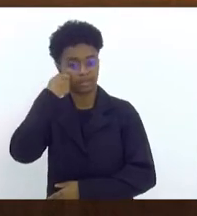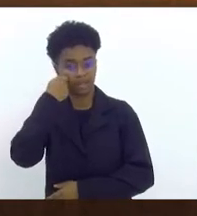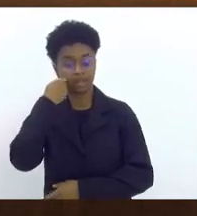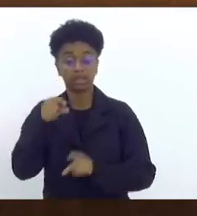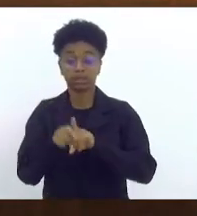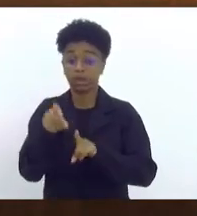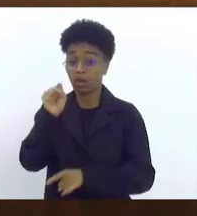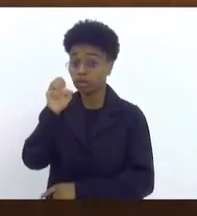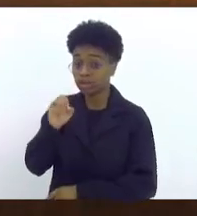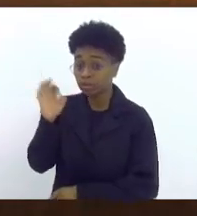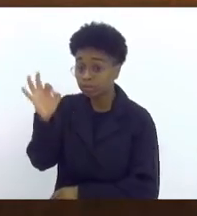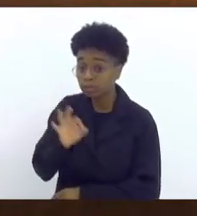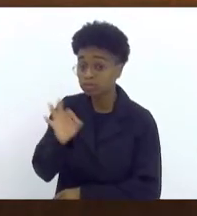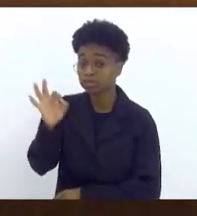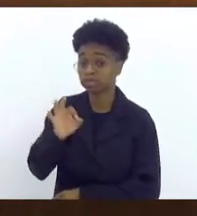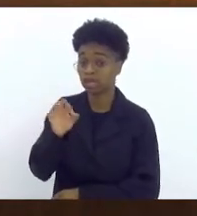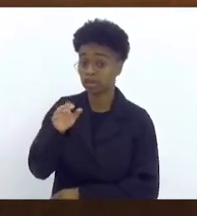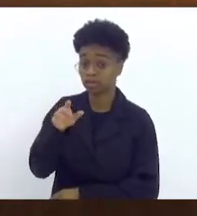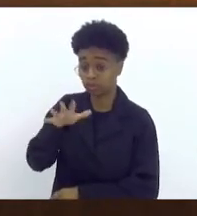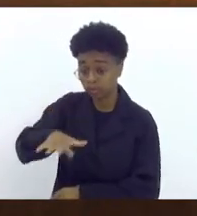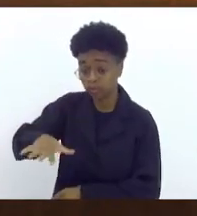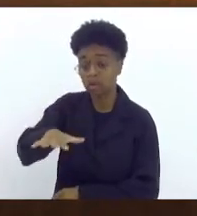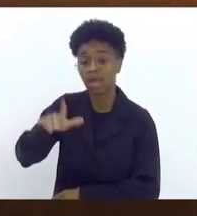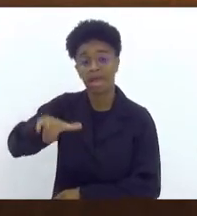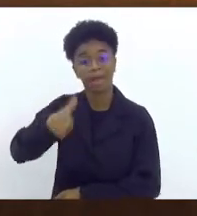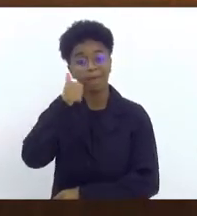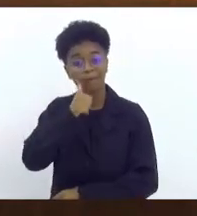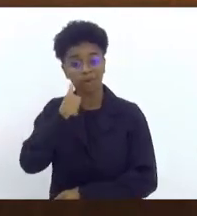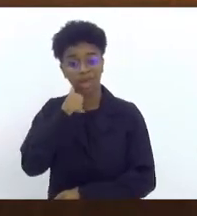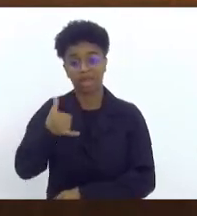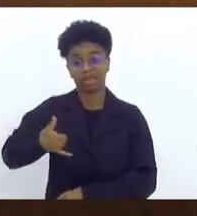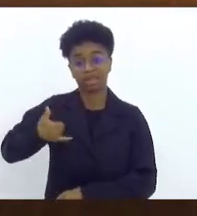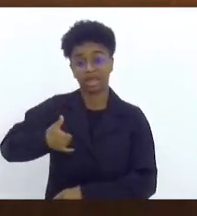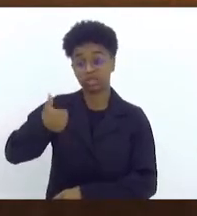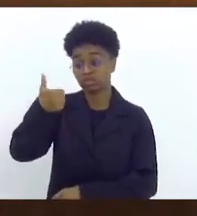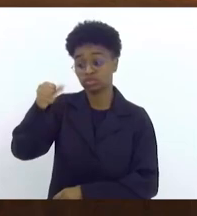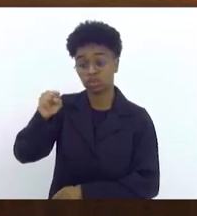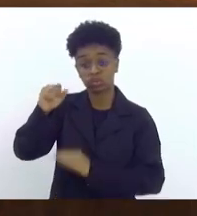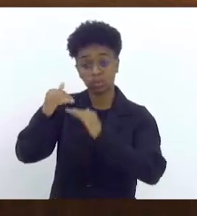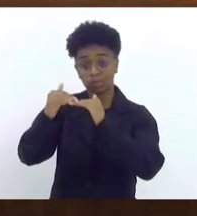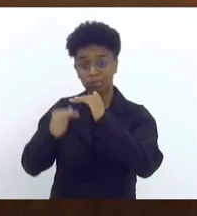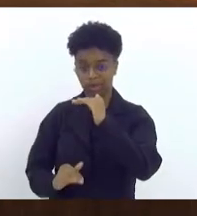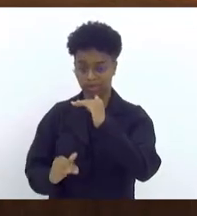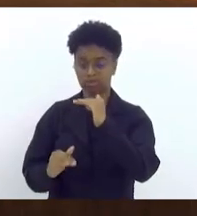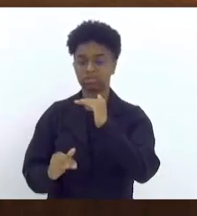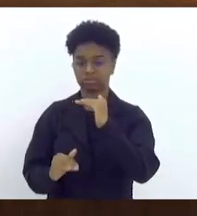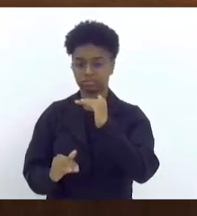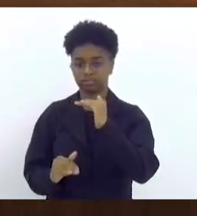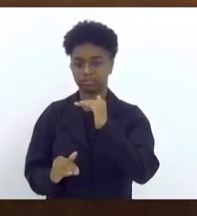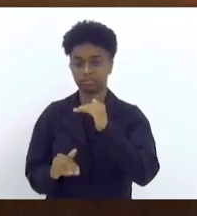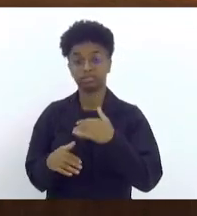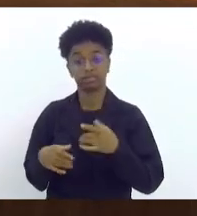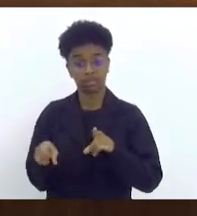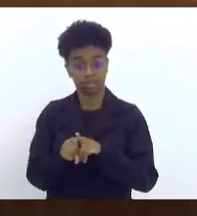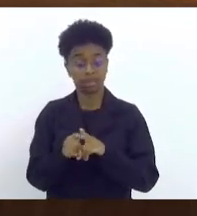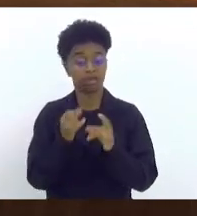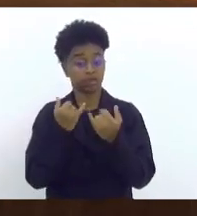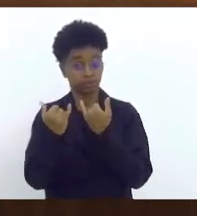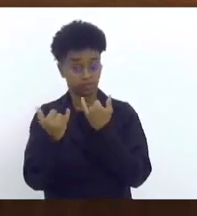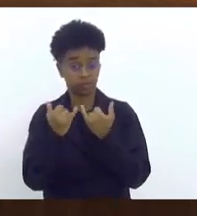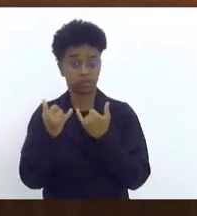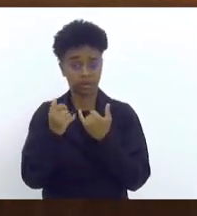das vítimas são de mulheres com menos de 18 anos de idade. Um dado ainda mais